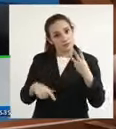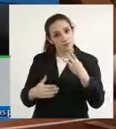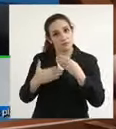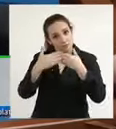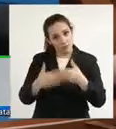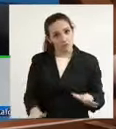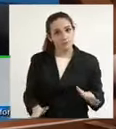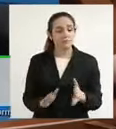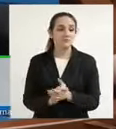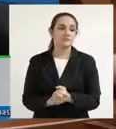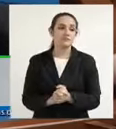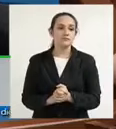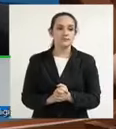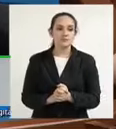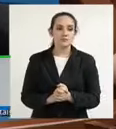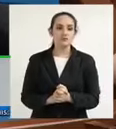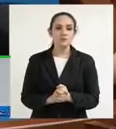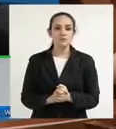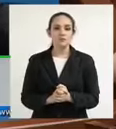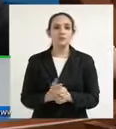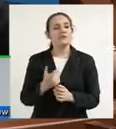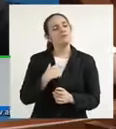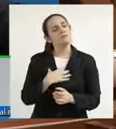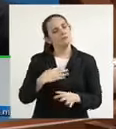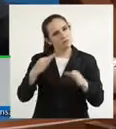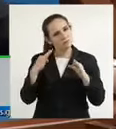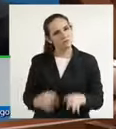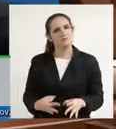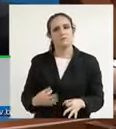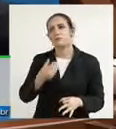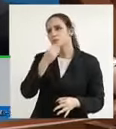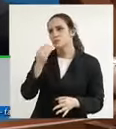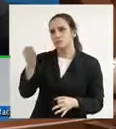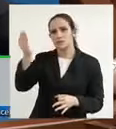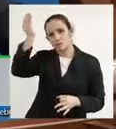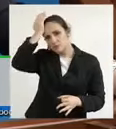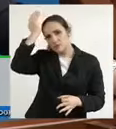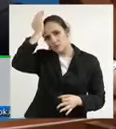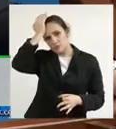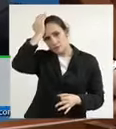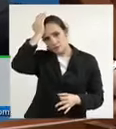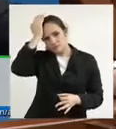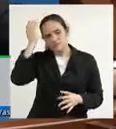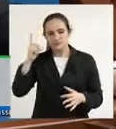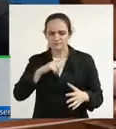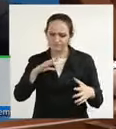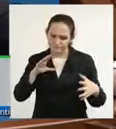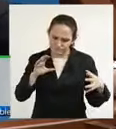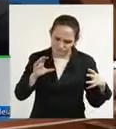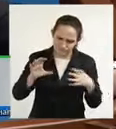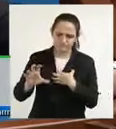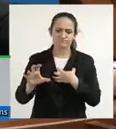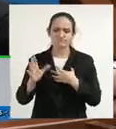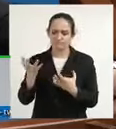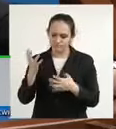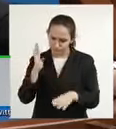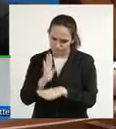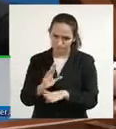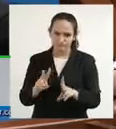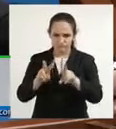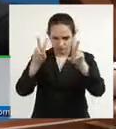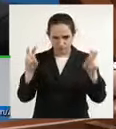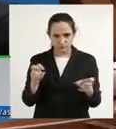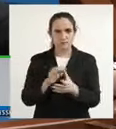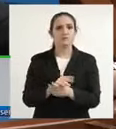parlamentar e eu tenho certeza que o governador Reinaldo Zambur sensível que é a essas temáticas irá ajudar então a